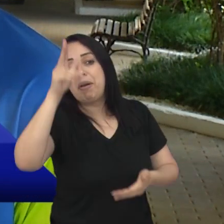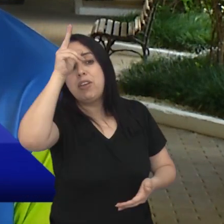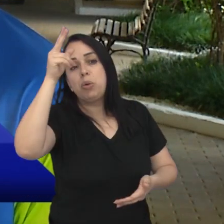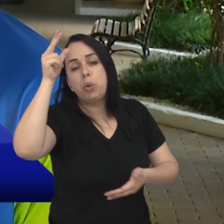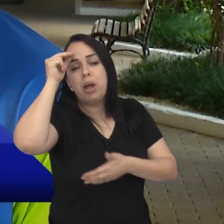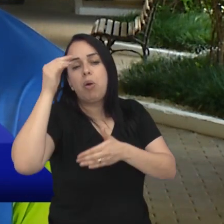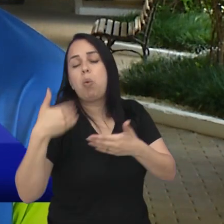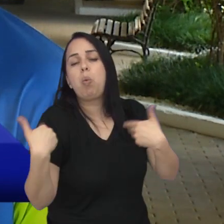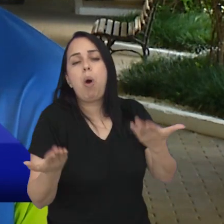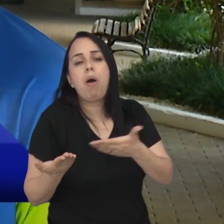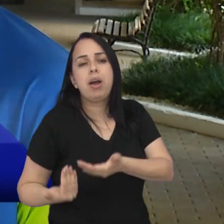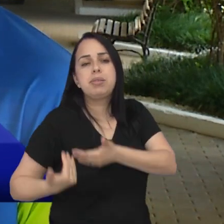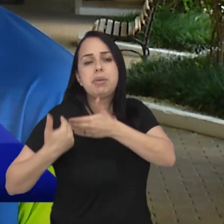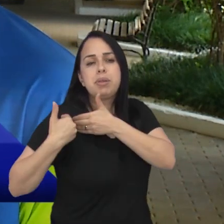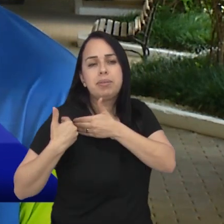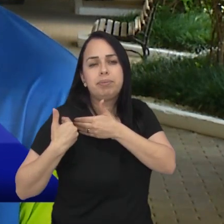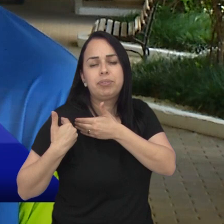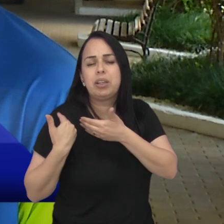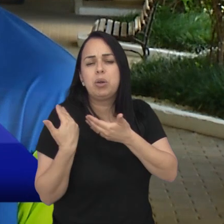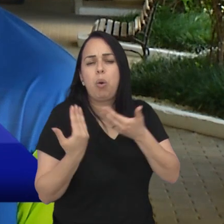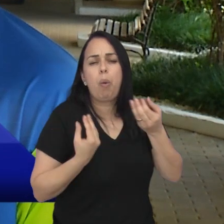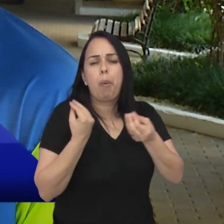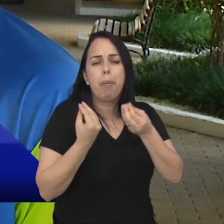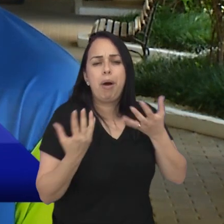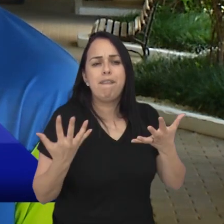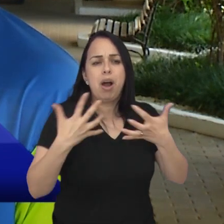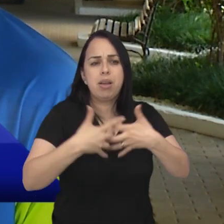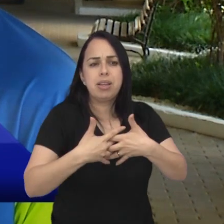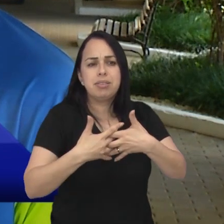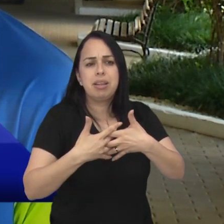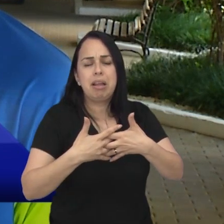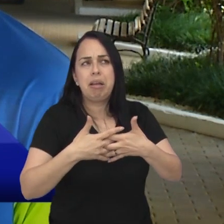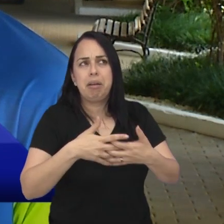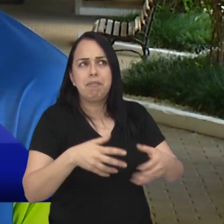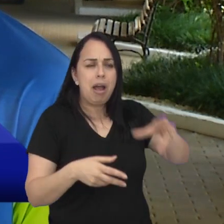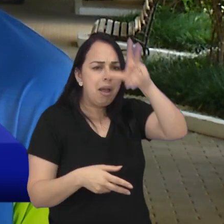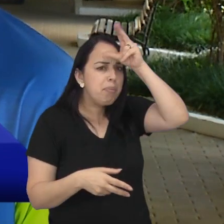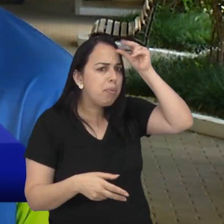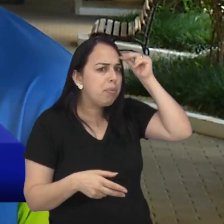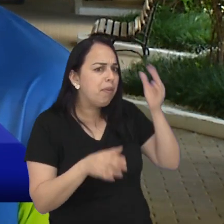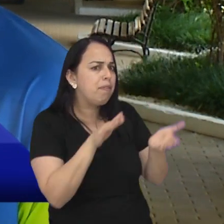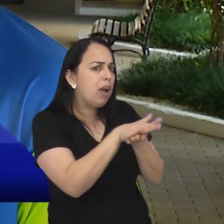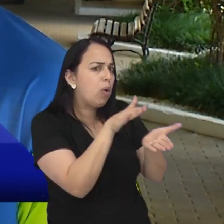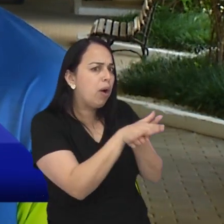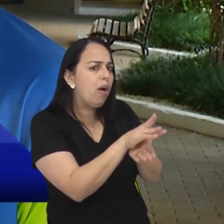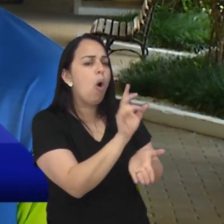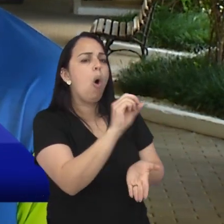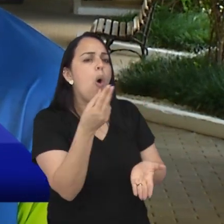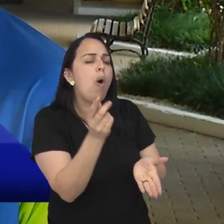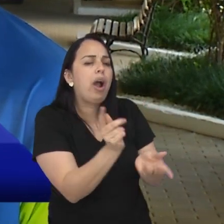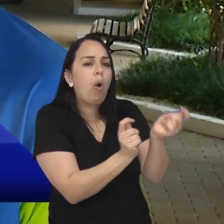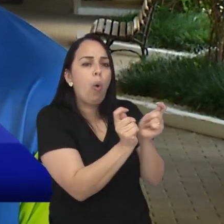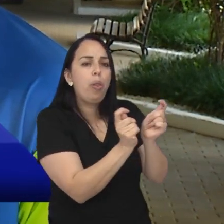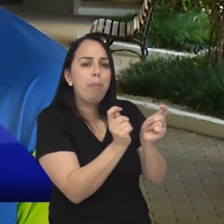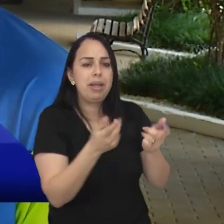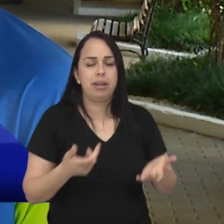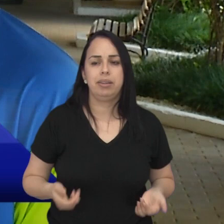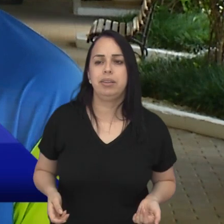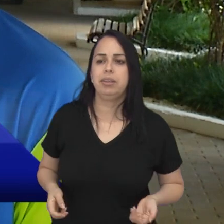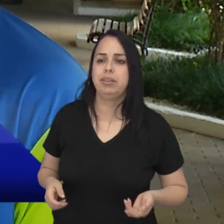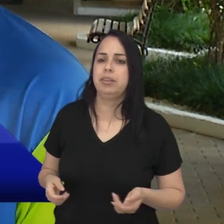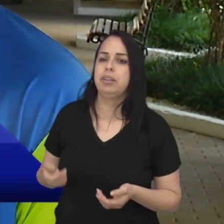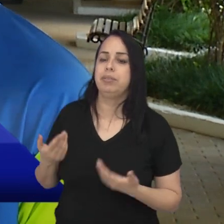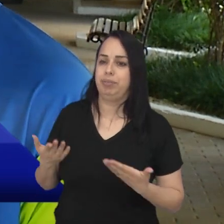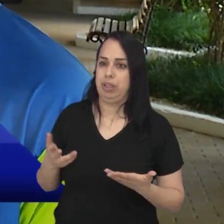da prefeitura com essa concessão. Como que vai funcionar? A prefeitura vai ter gastos, vai ter economia, como que funciona esse